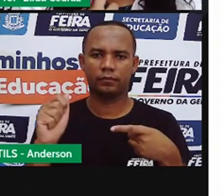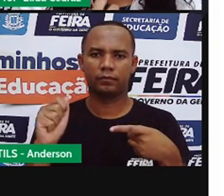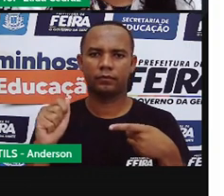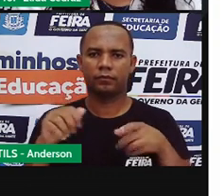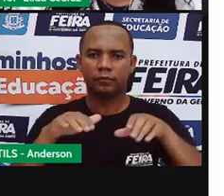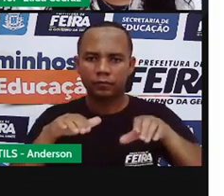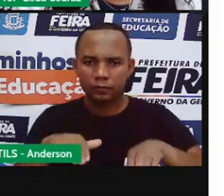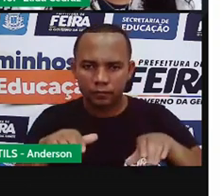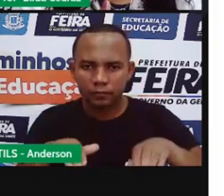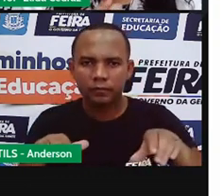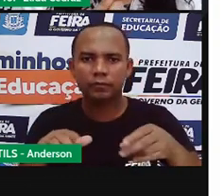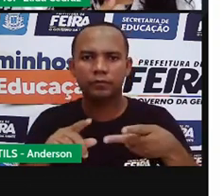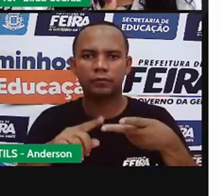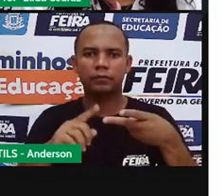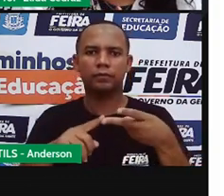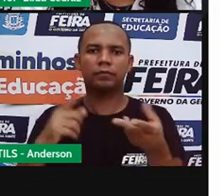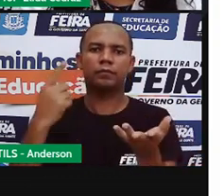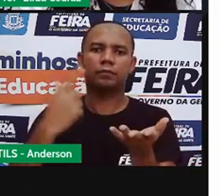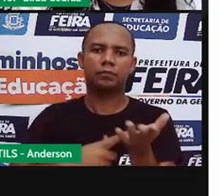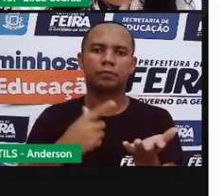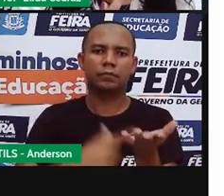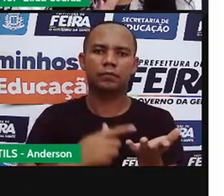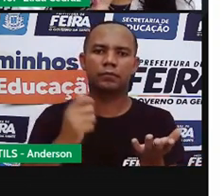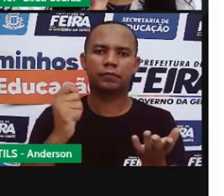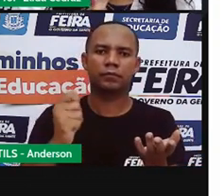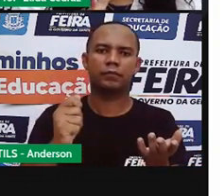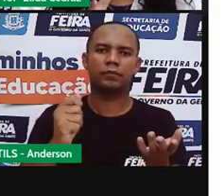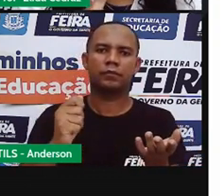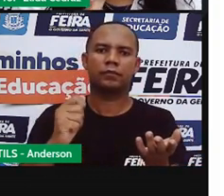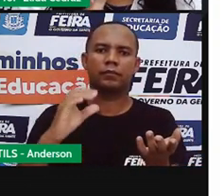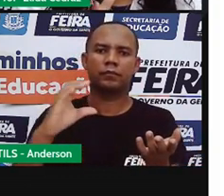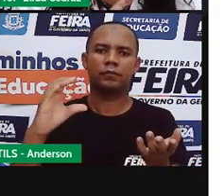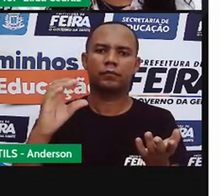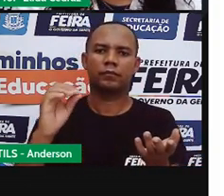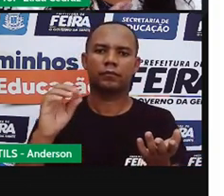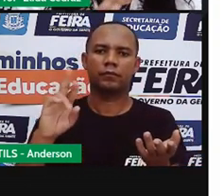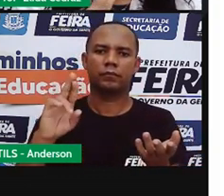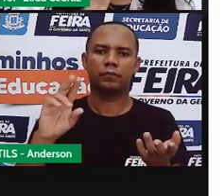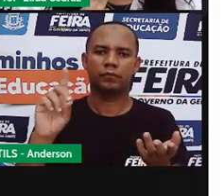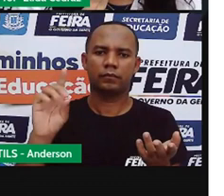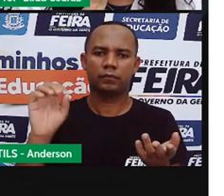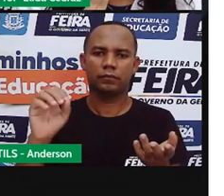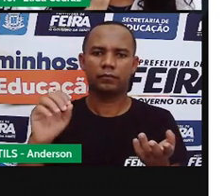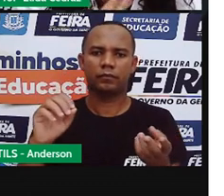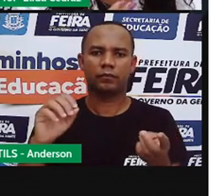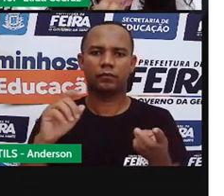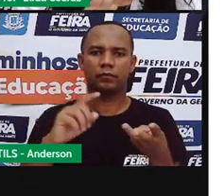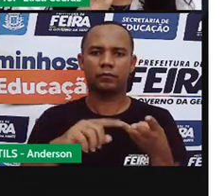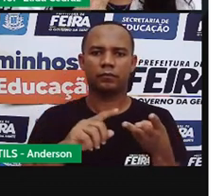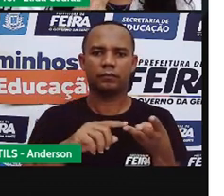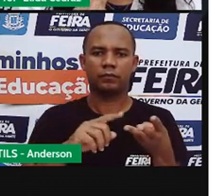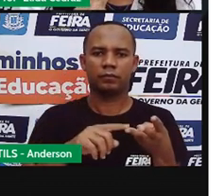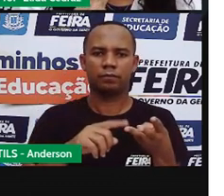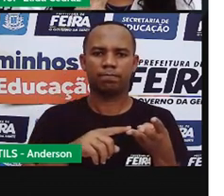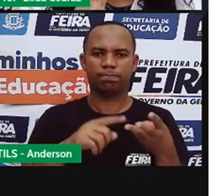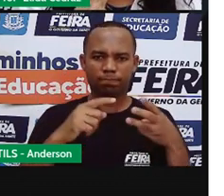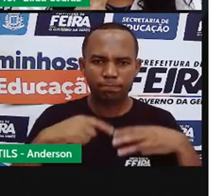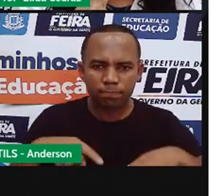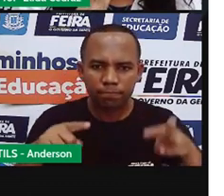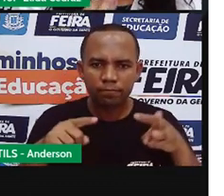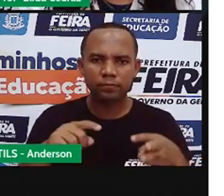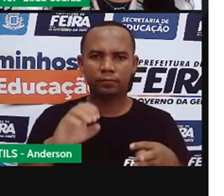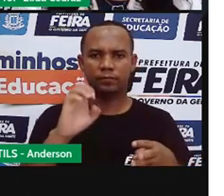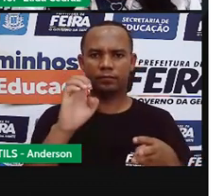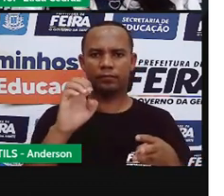enfrenta, cobra, proibido, dobra e orar.